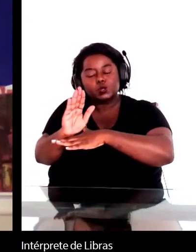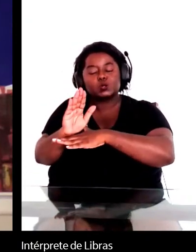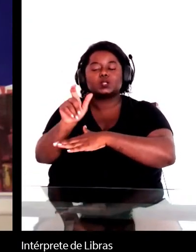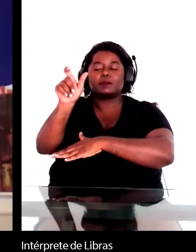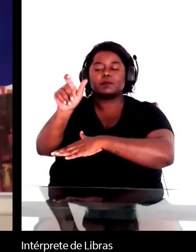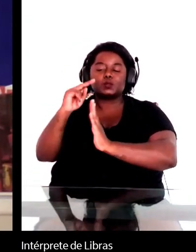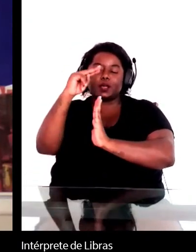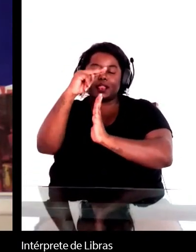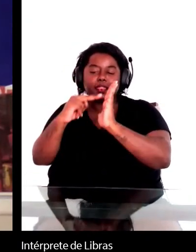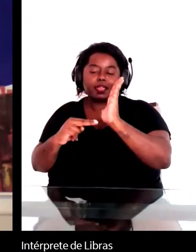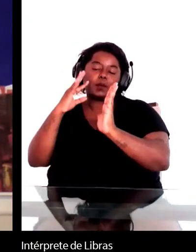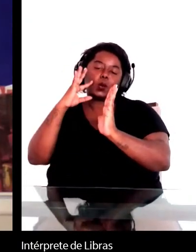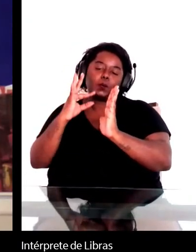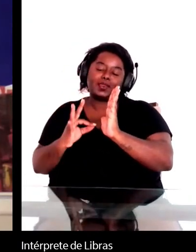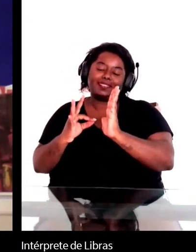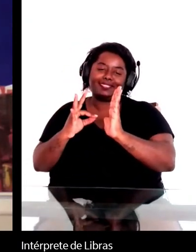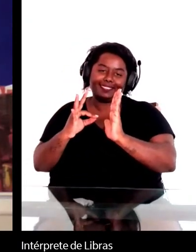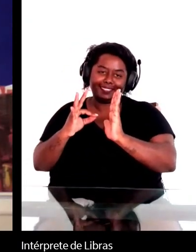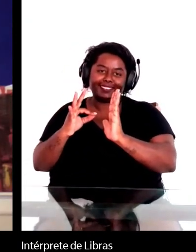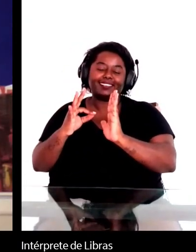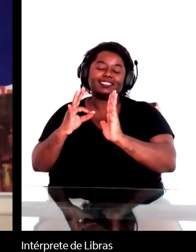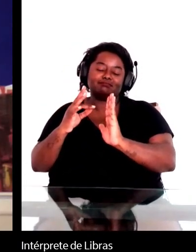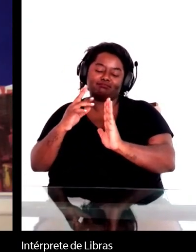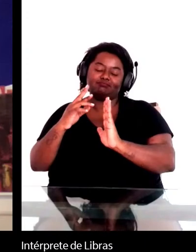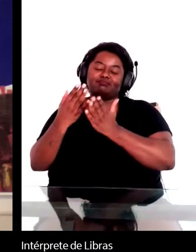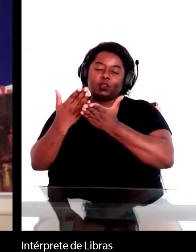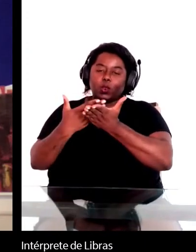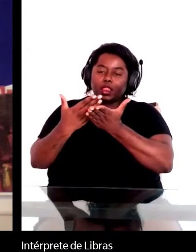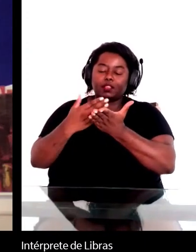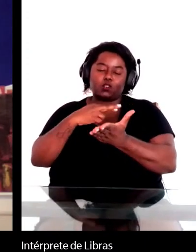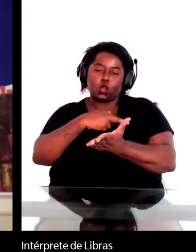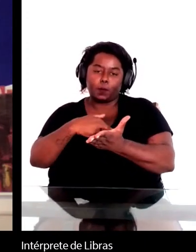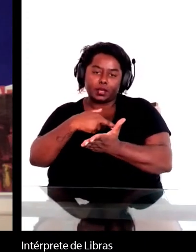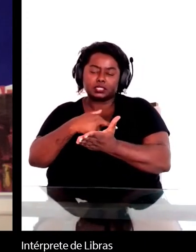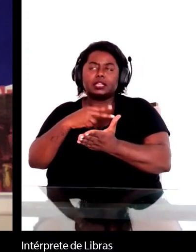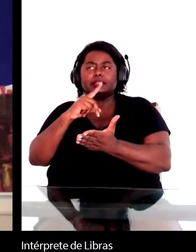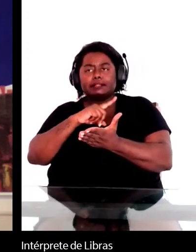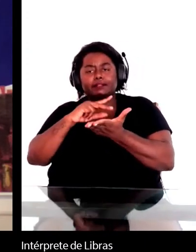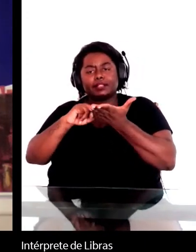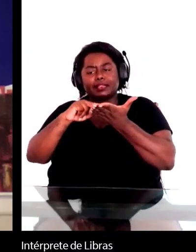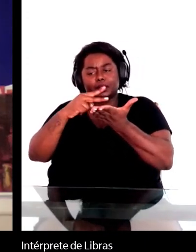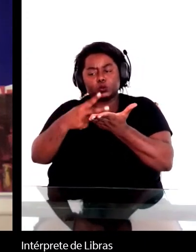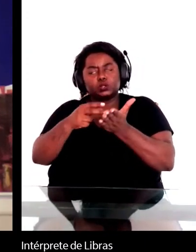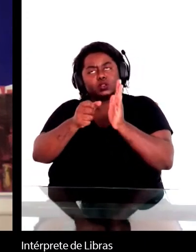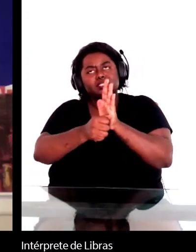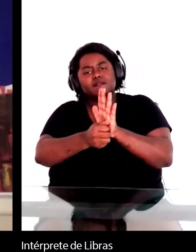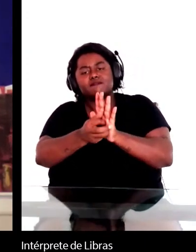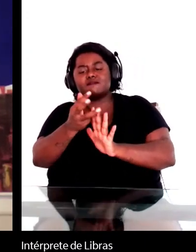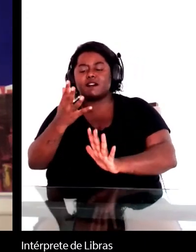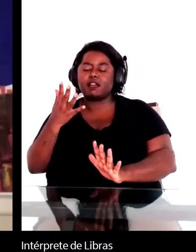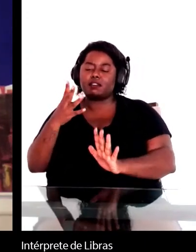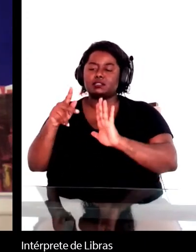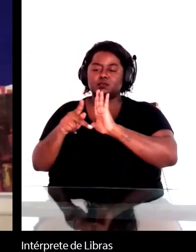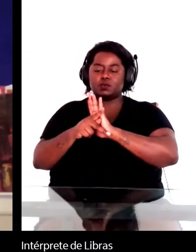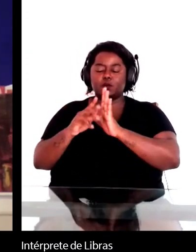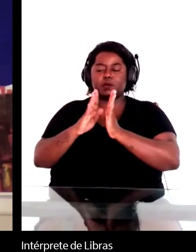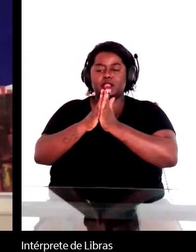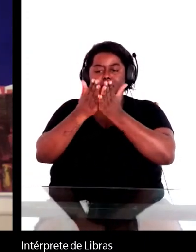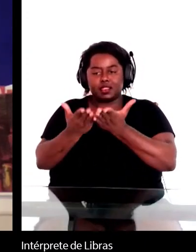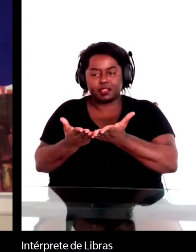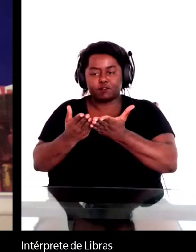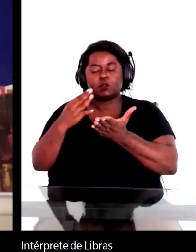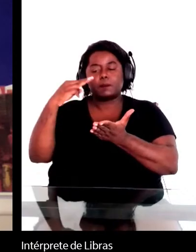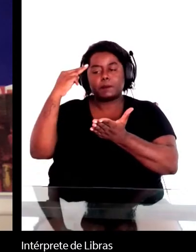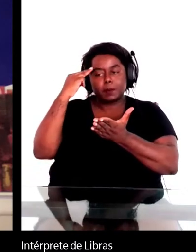Então, são várias edições de Memórias Pássimas de Brás Cubas, através